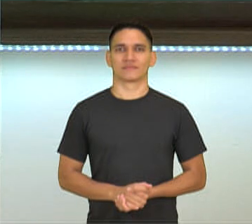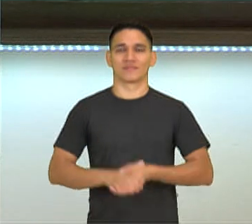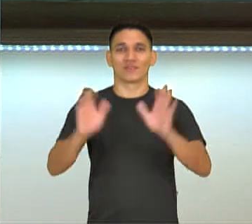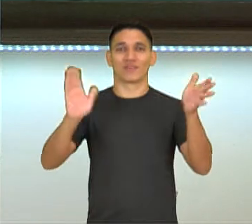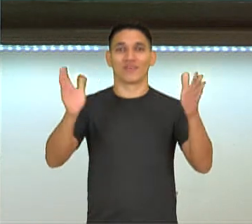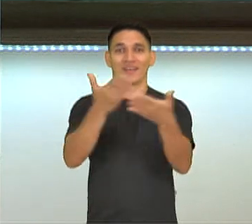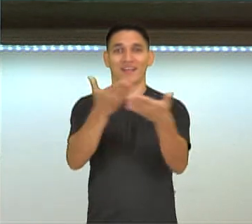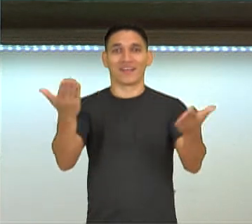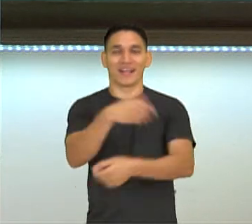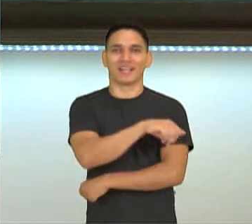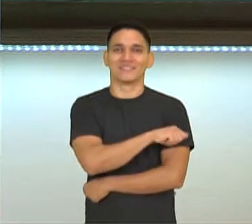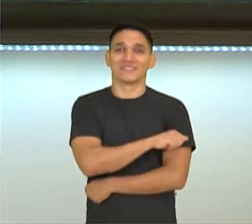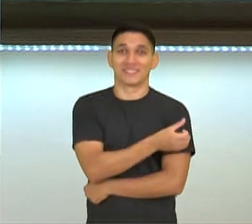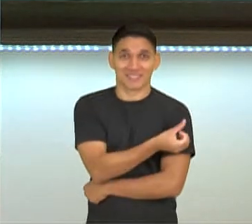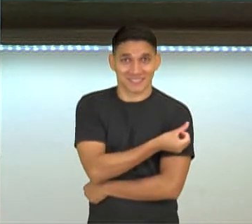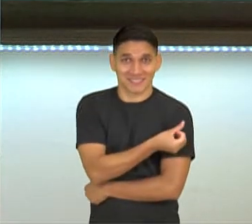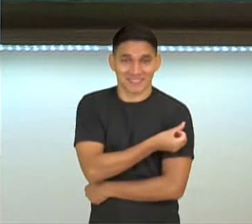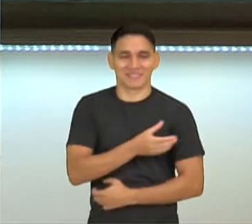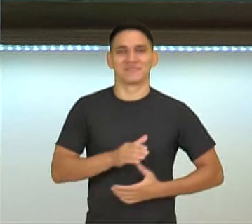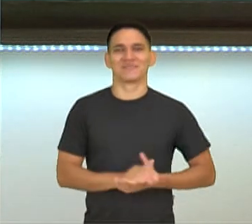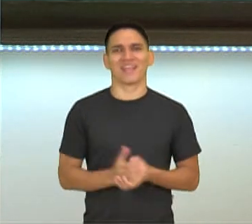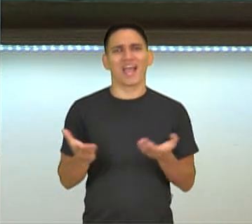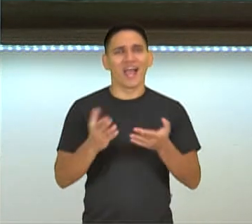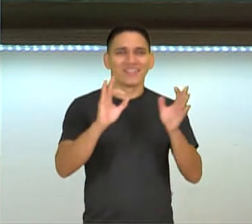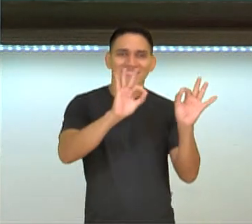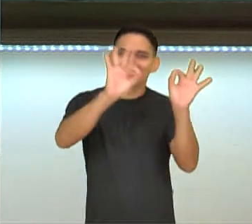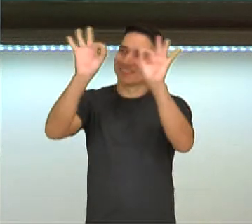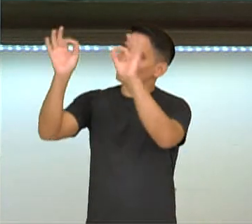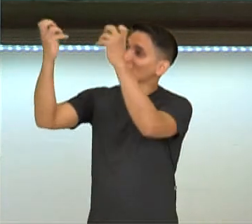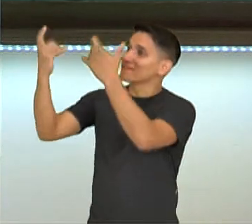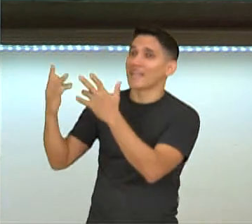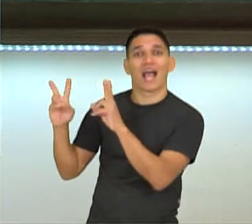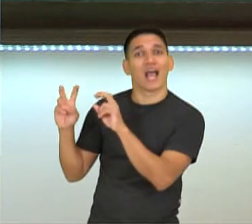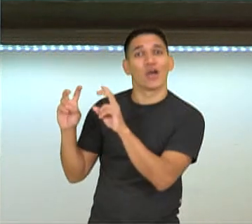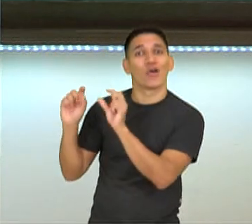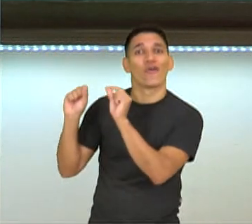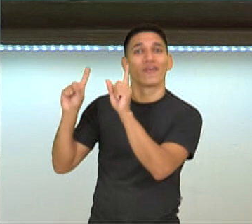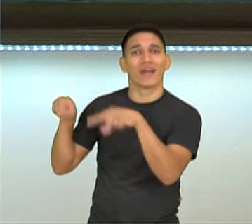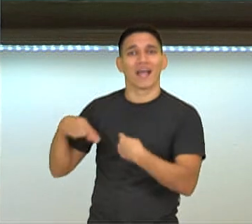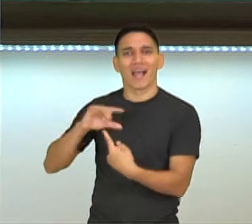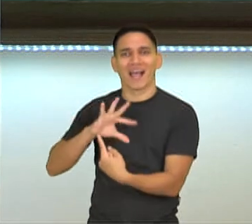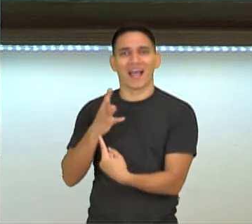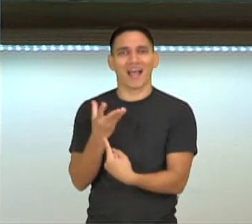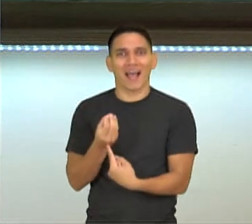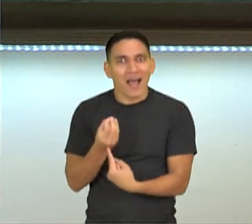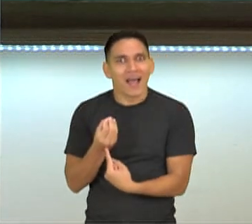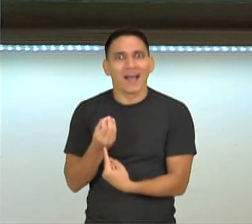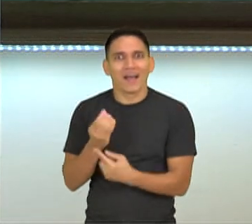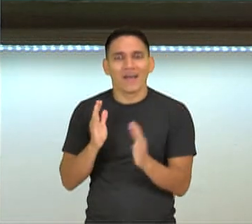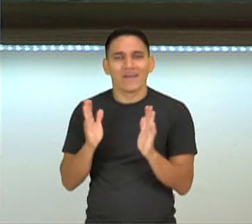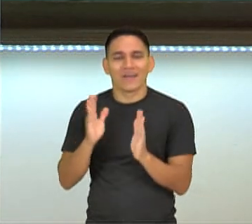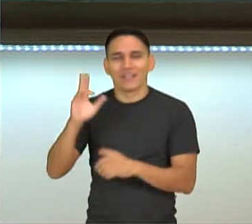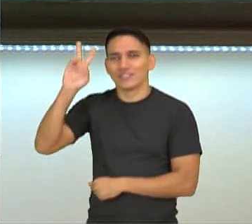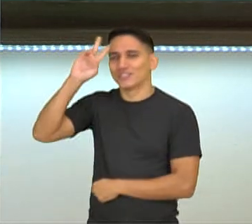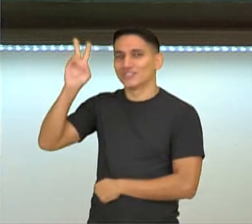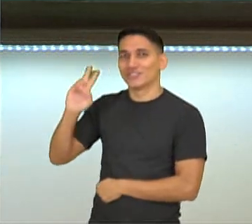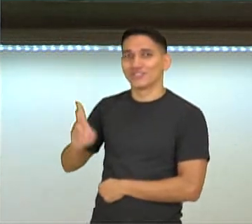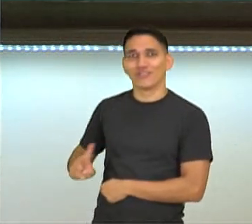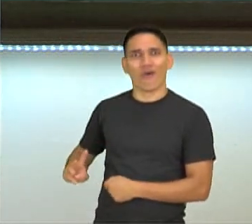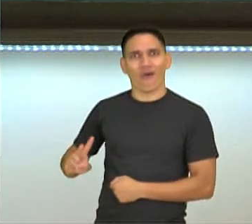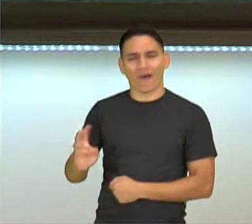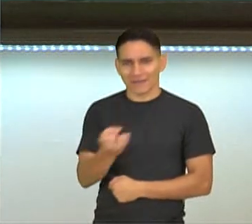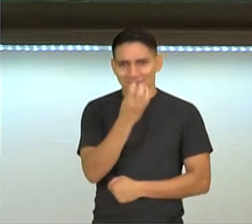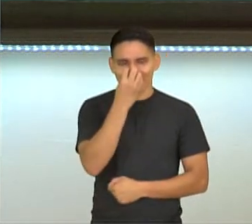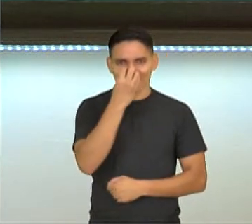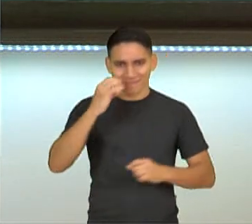Olá, estudantes do sexto ano! Nesse vídeo nós vamos falar sobre a história do circo. Então,